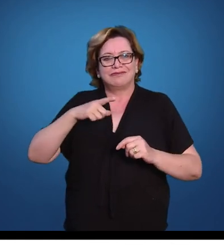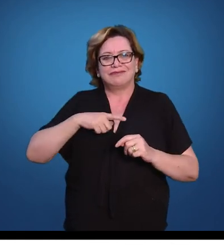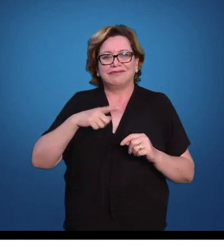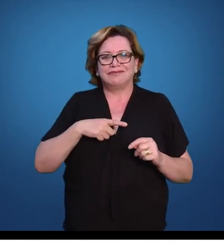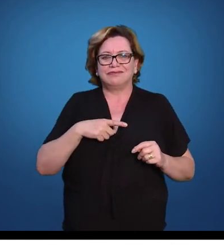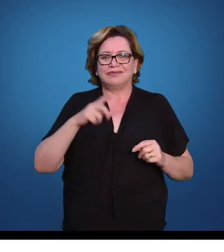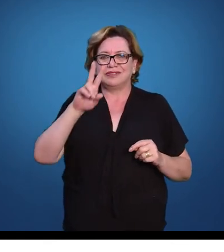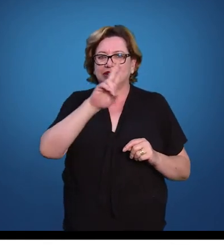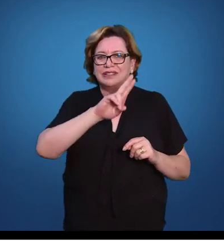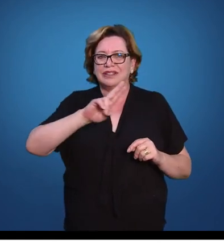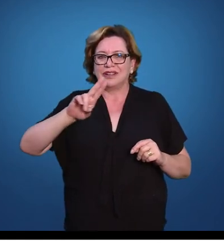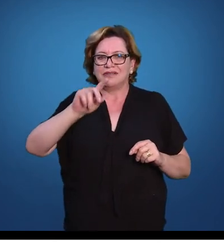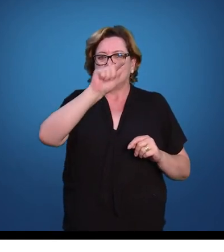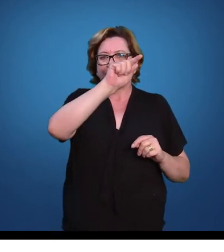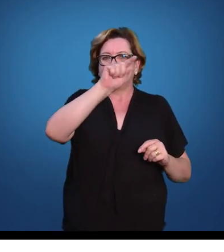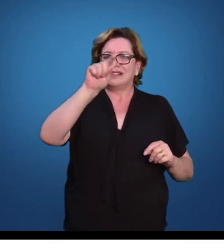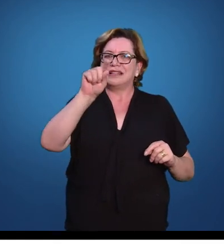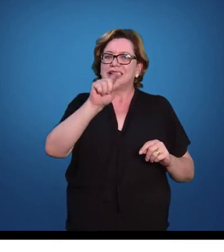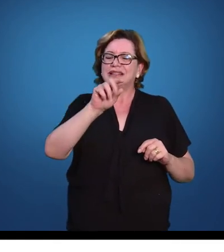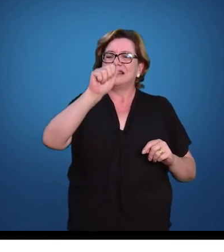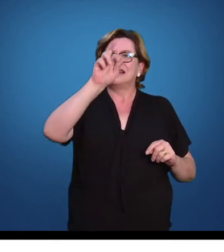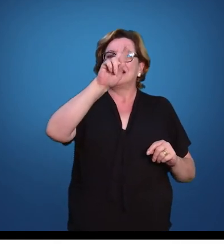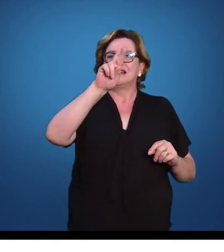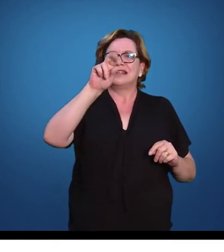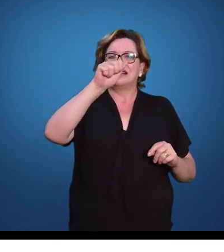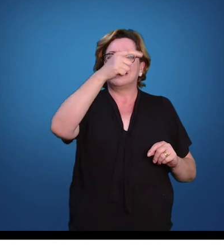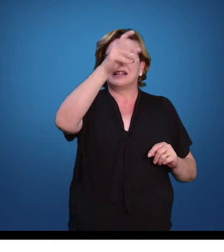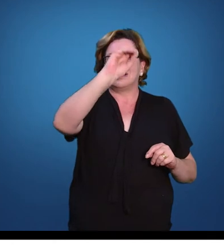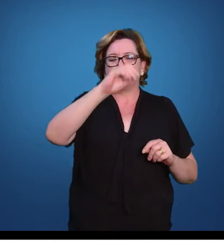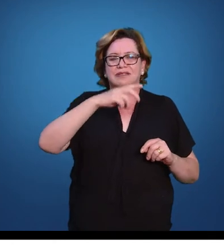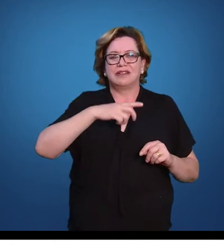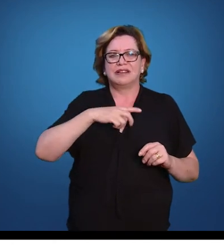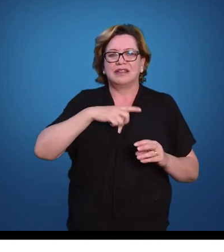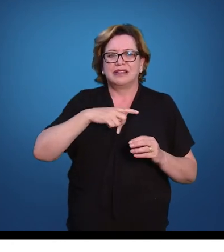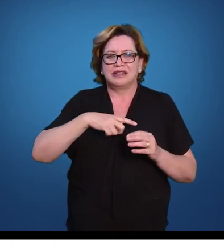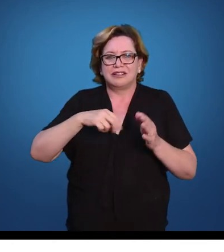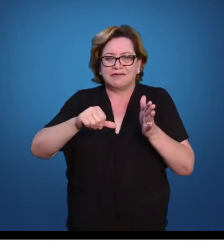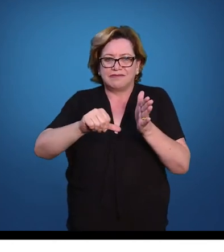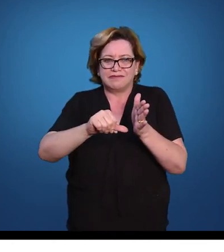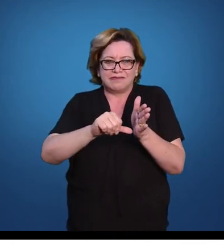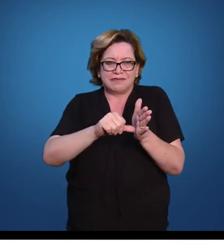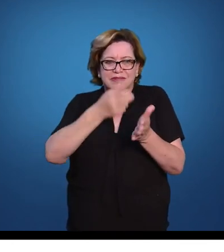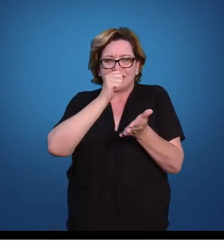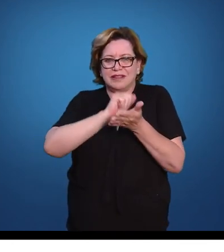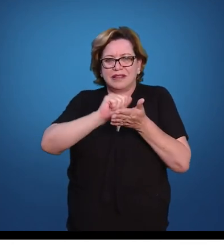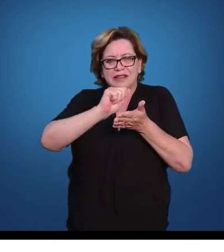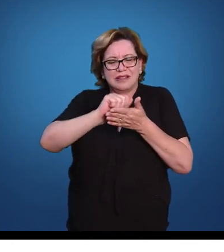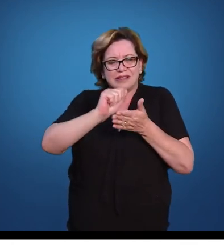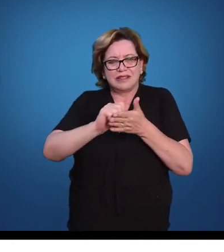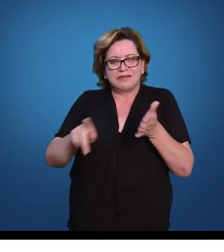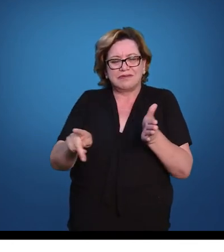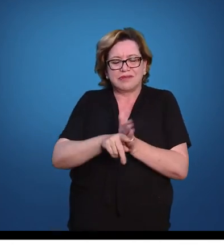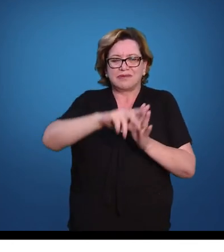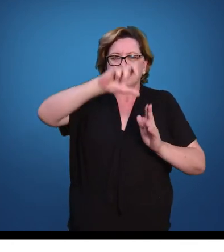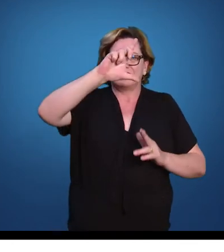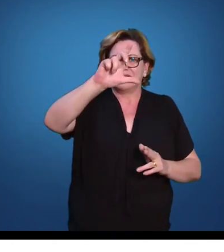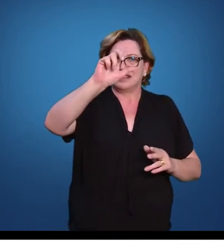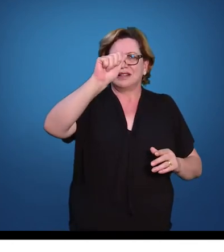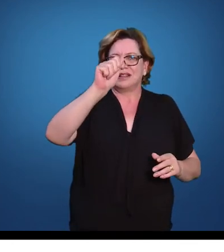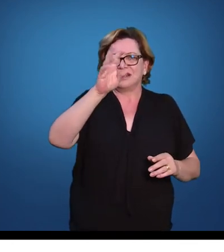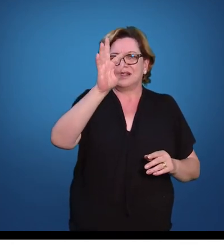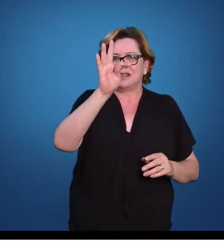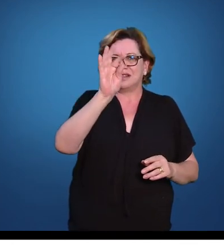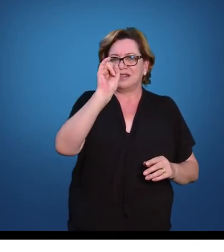principalmente, o nome de Varrão, um gramático que vai deixar, então, os primeiros escritos em língua latina para